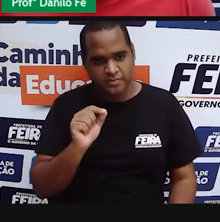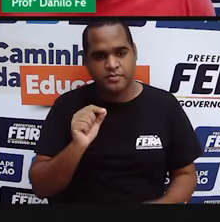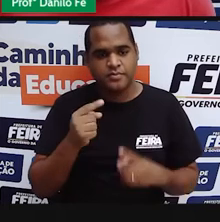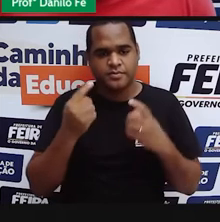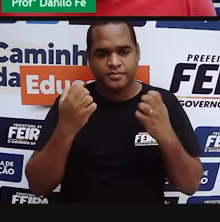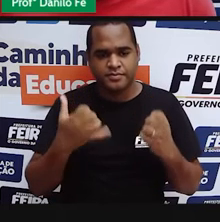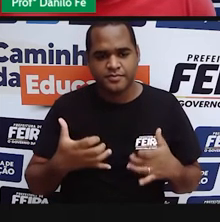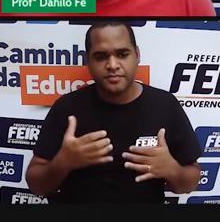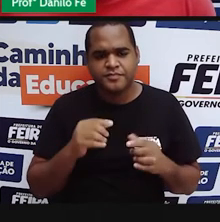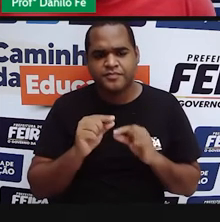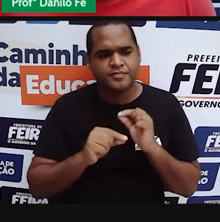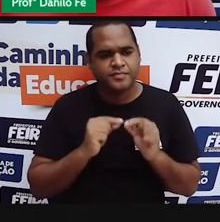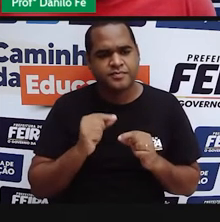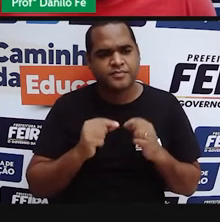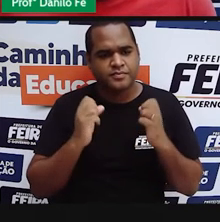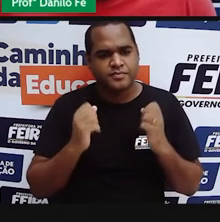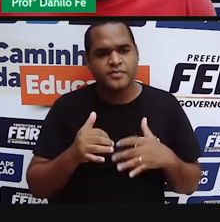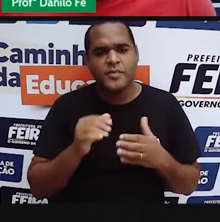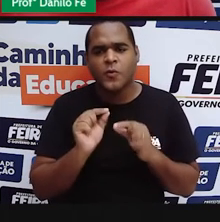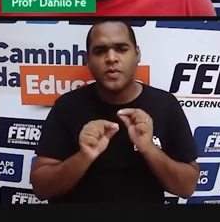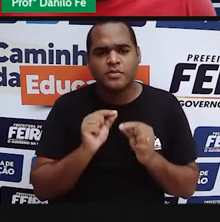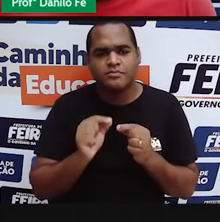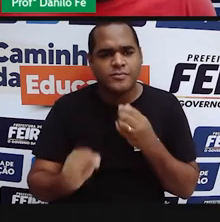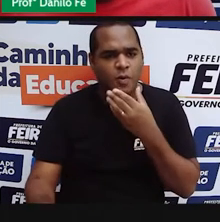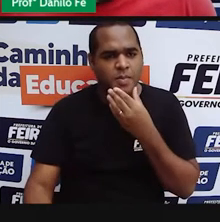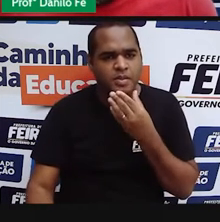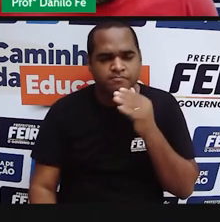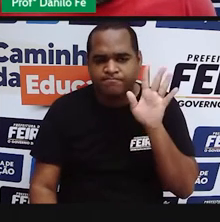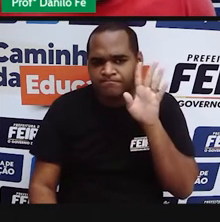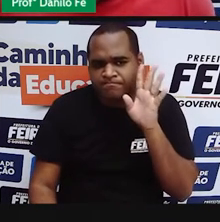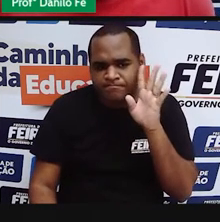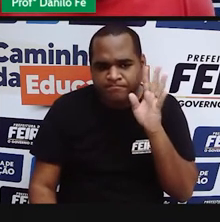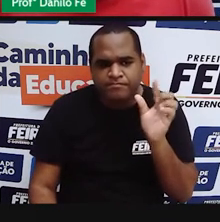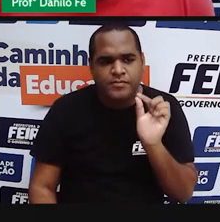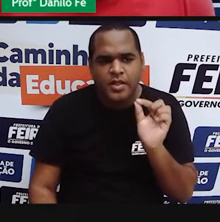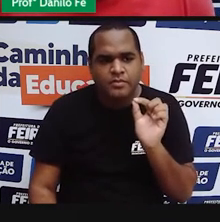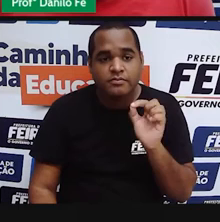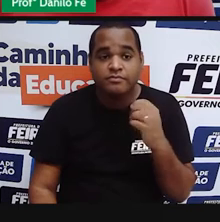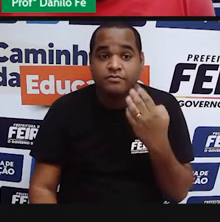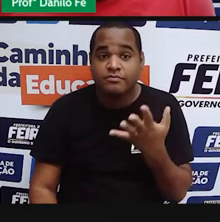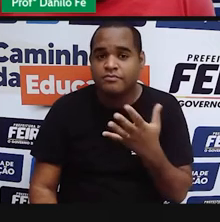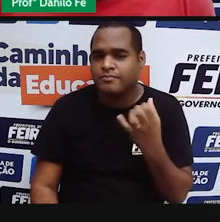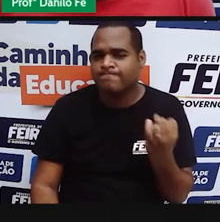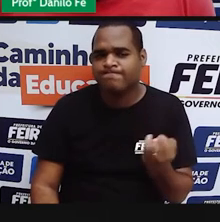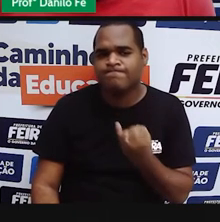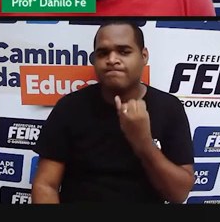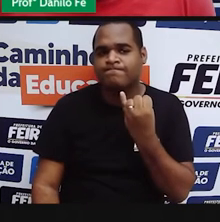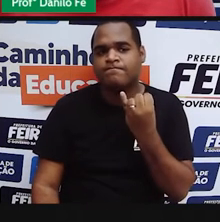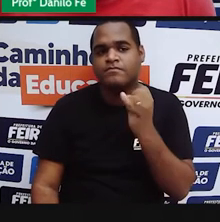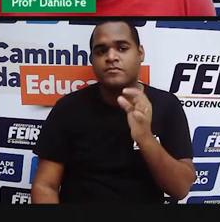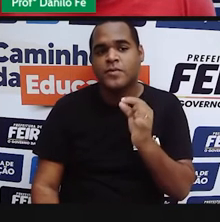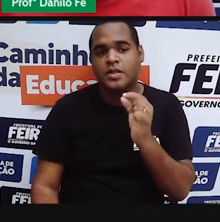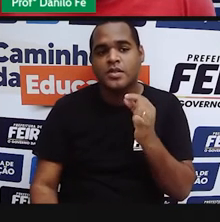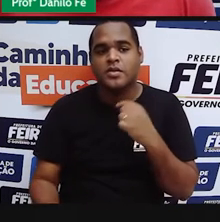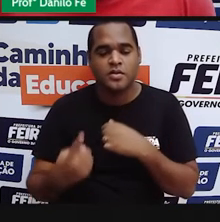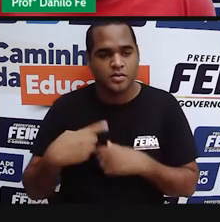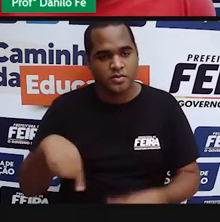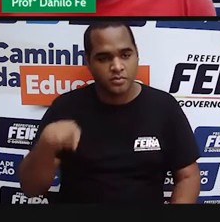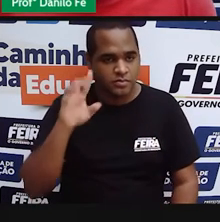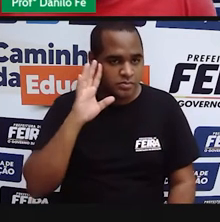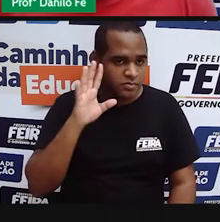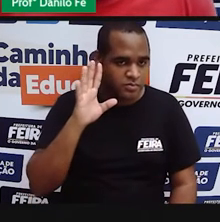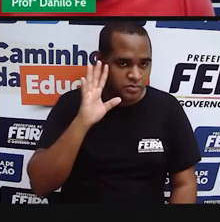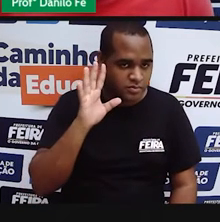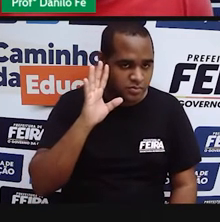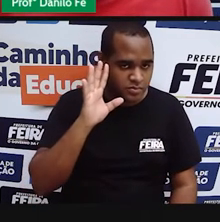significa o pensamento de Maquiavel? Pessoal, o mais importante que a gente tem que ter em